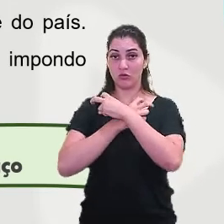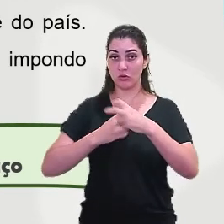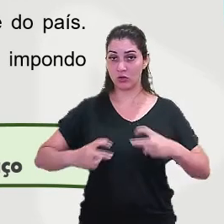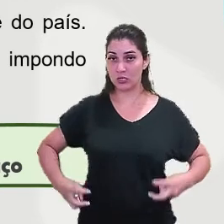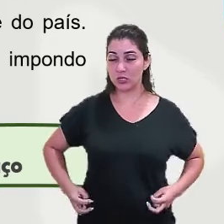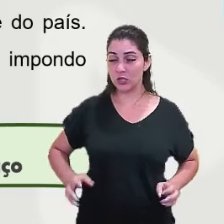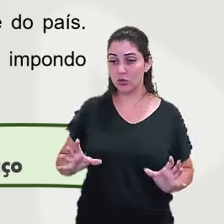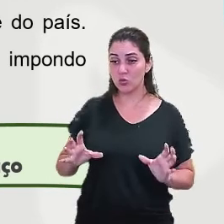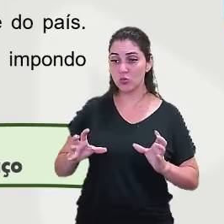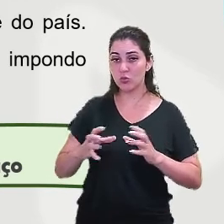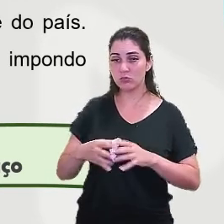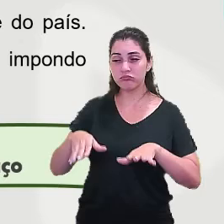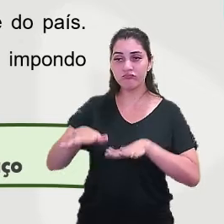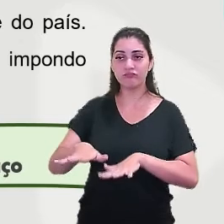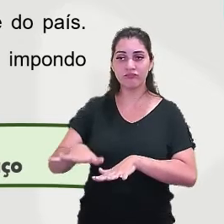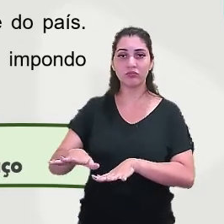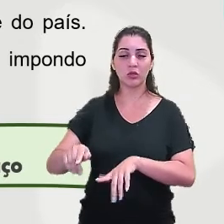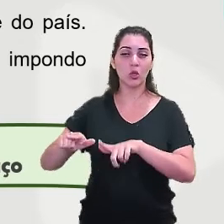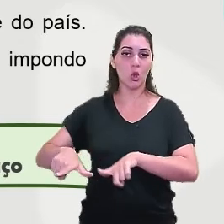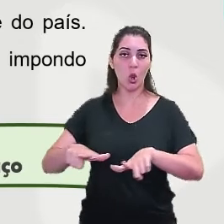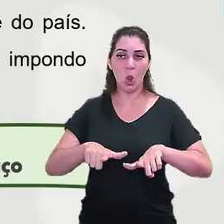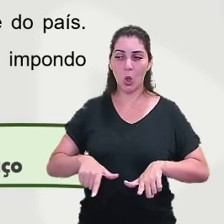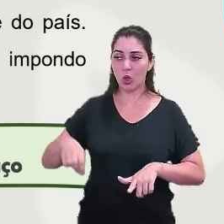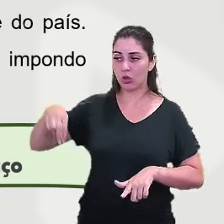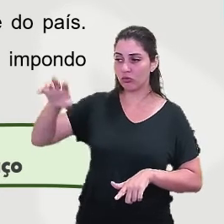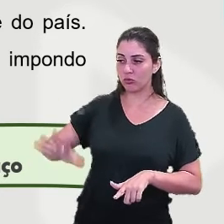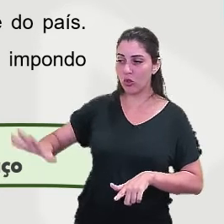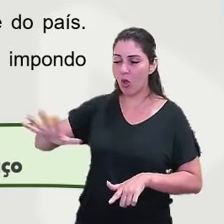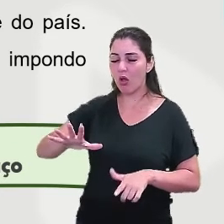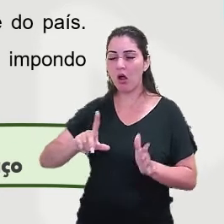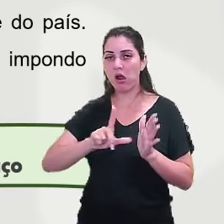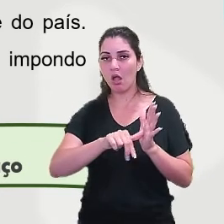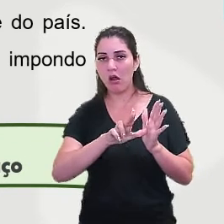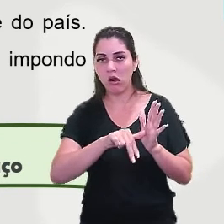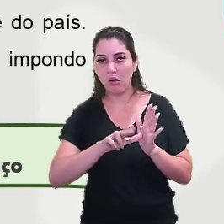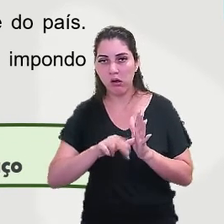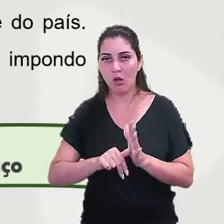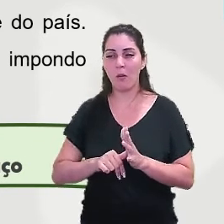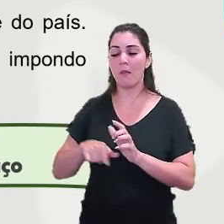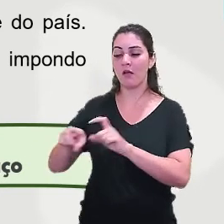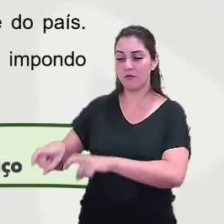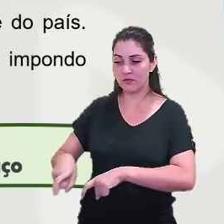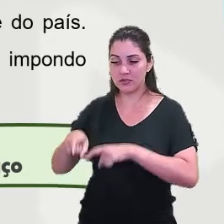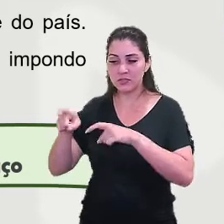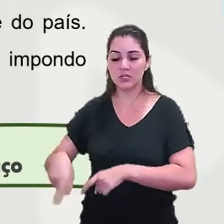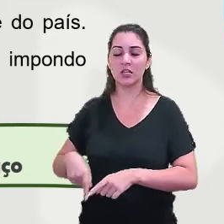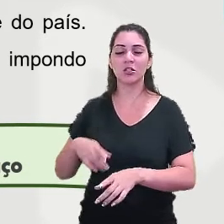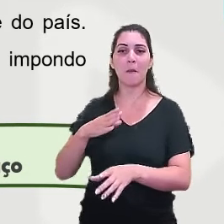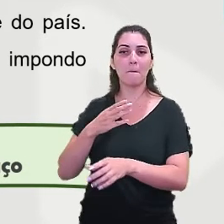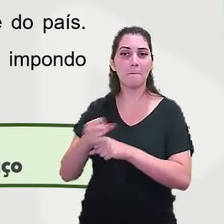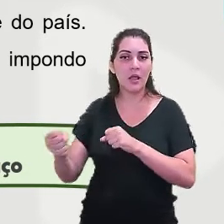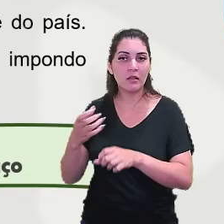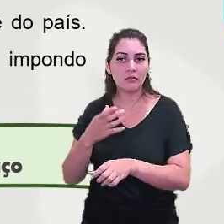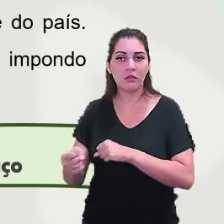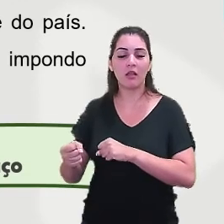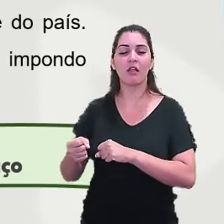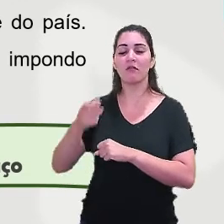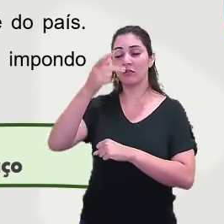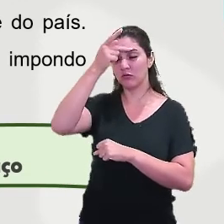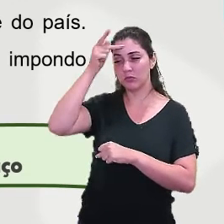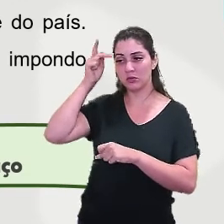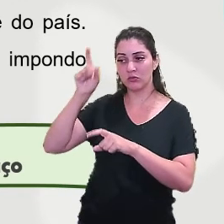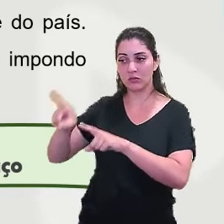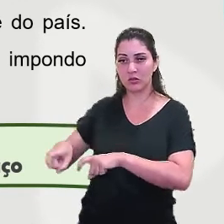diversos locais do Nordeste do país. Saqueavam fazendas, sequestravam e matavam fazendeiros e pondo respeito por onde